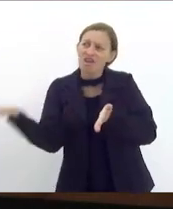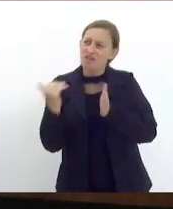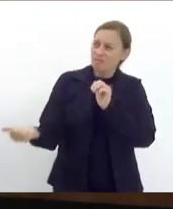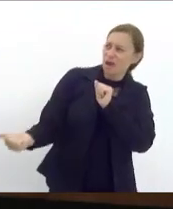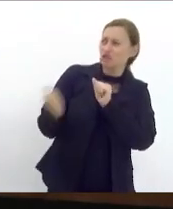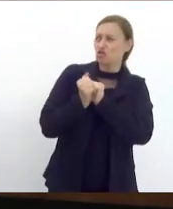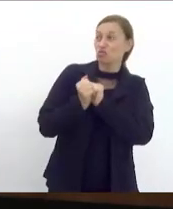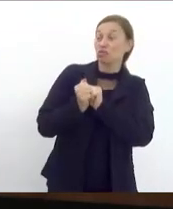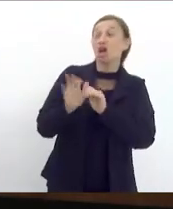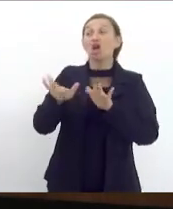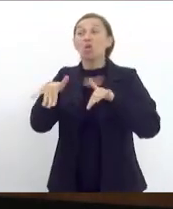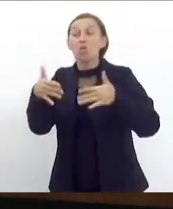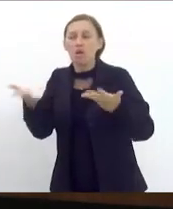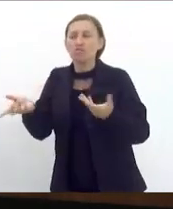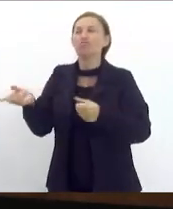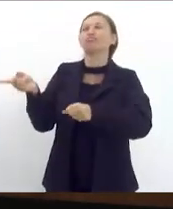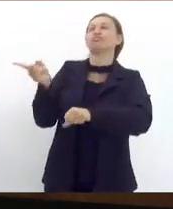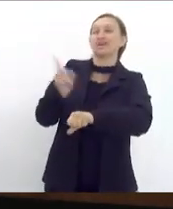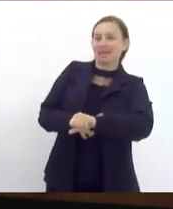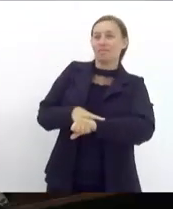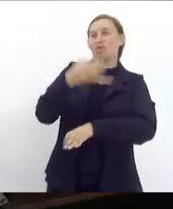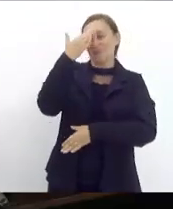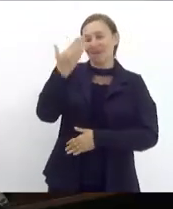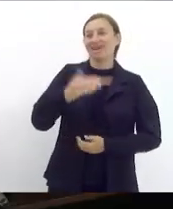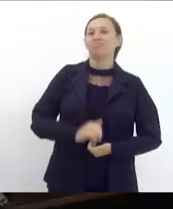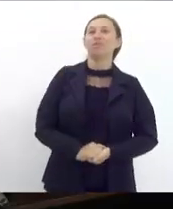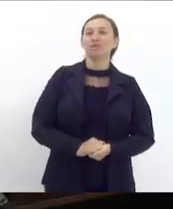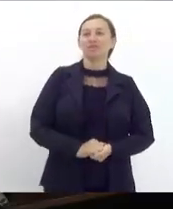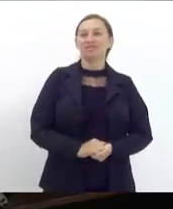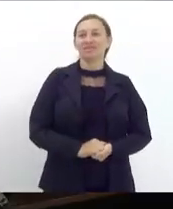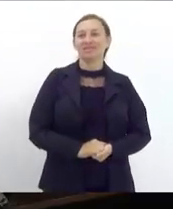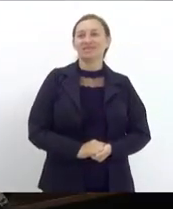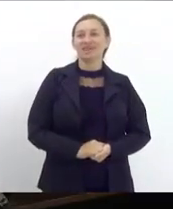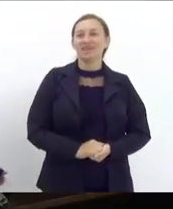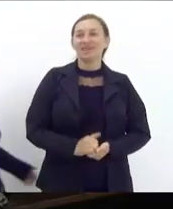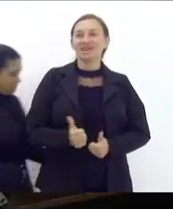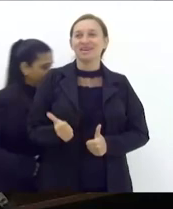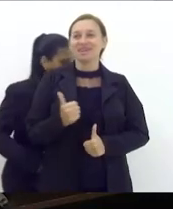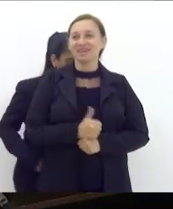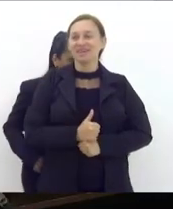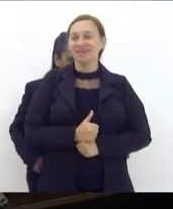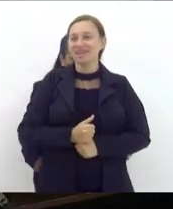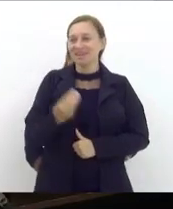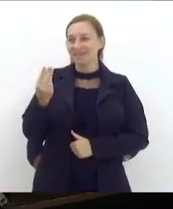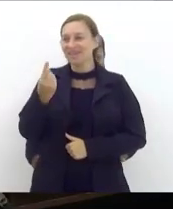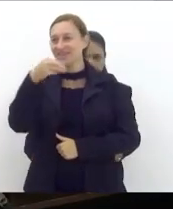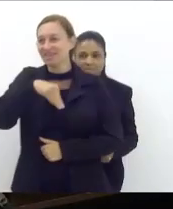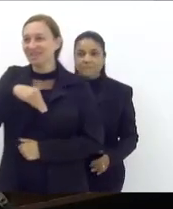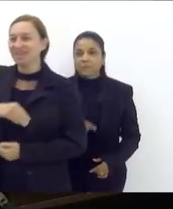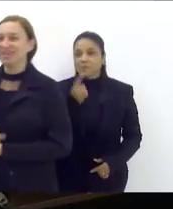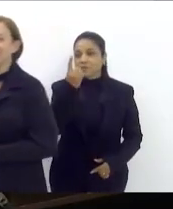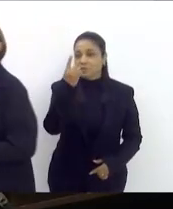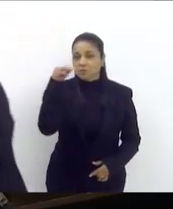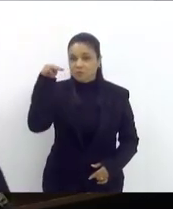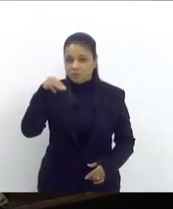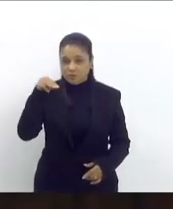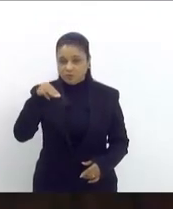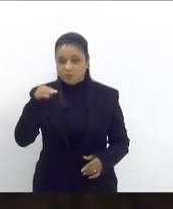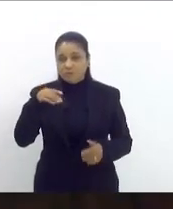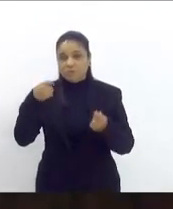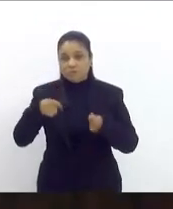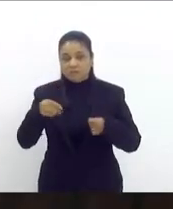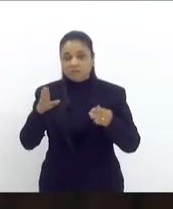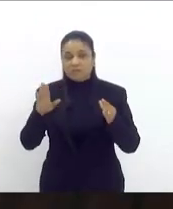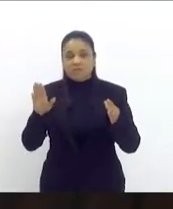enquanto há tempo muito obrigado eu um minutinho nós precisamos encerrar aqui